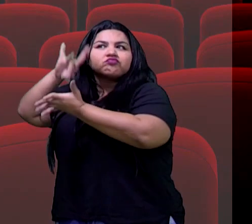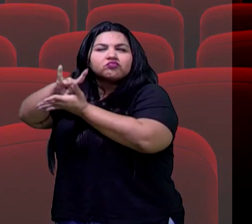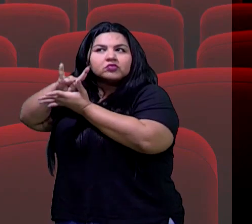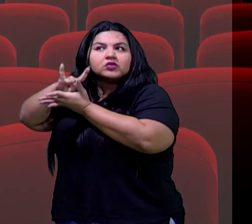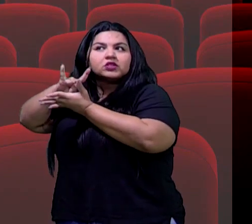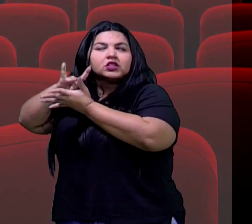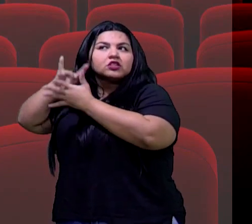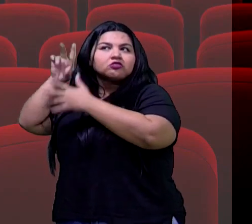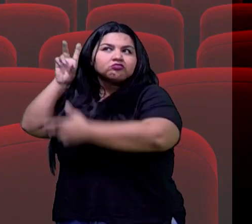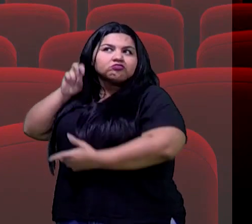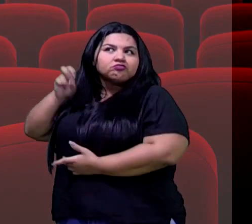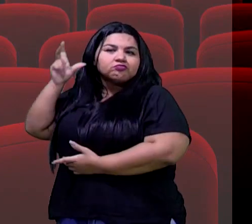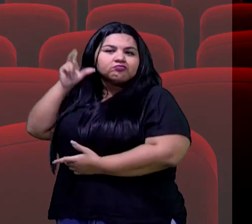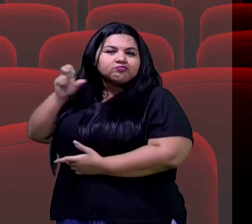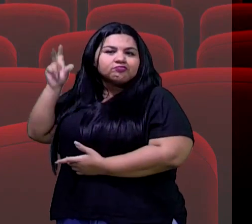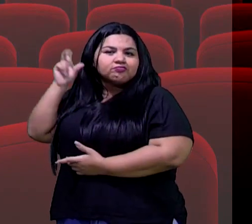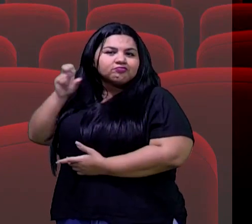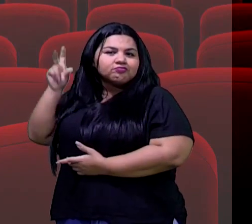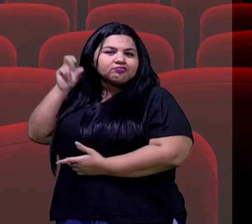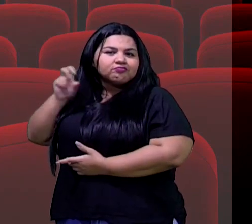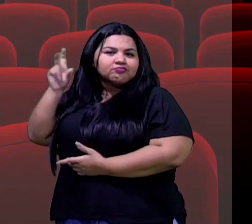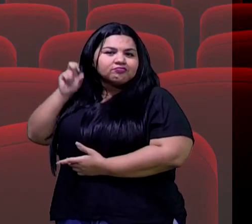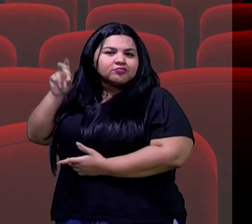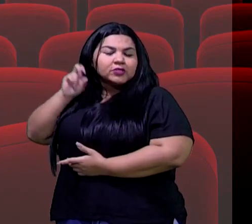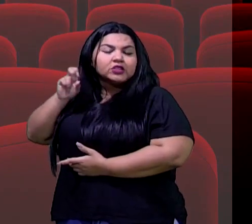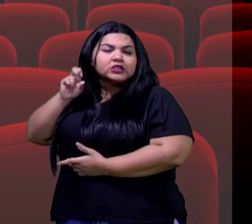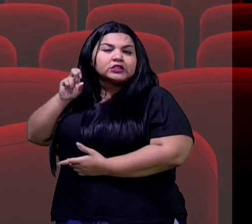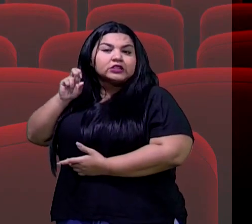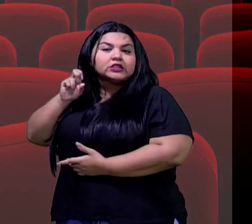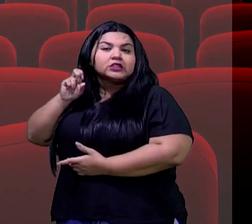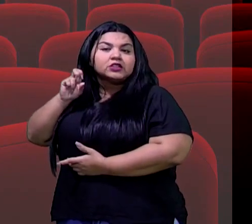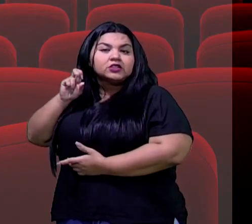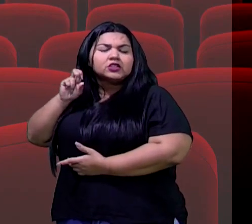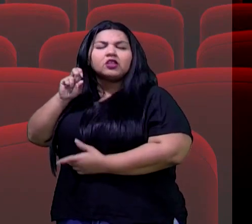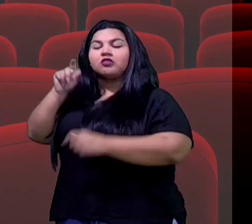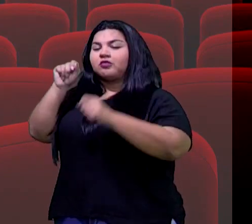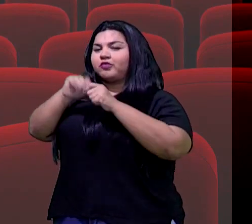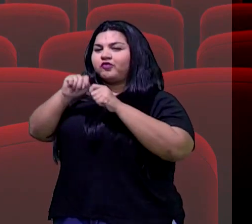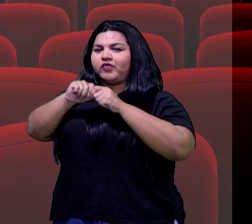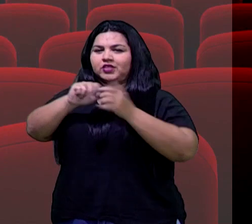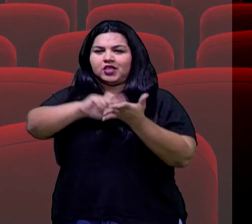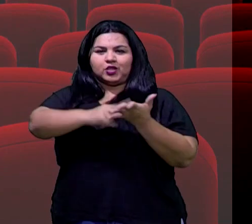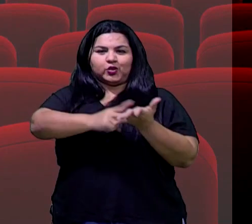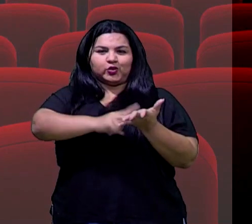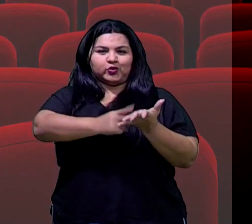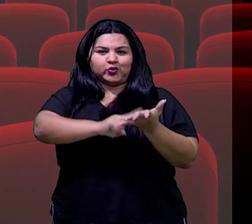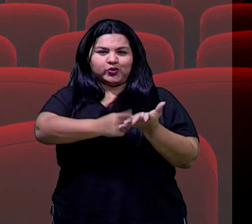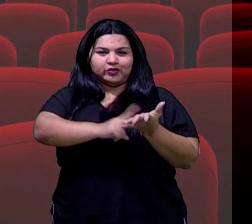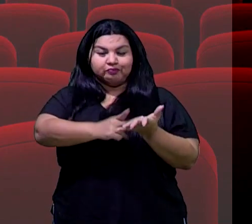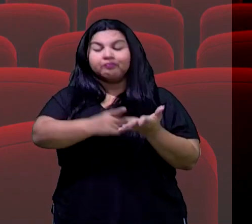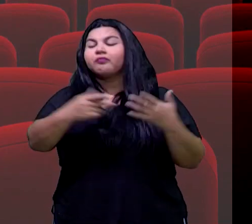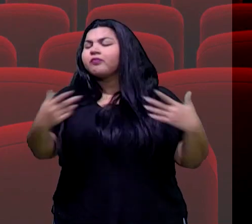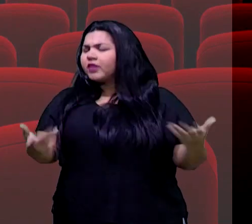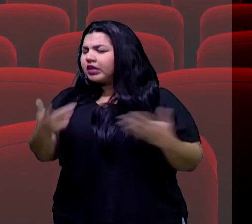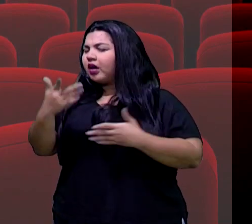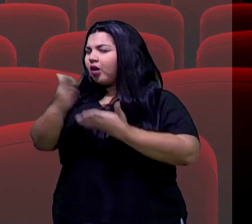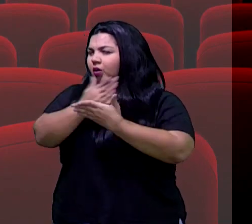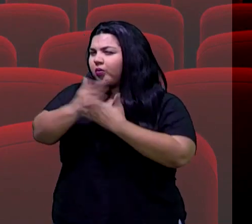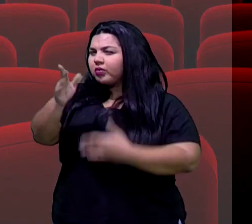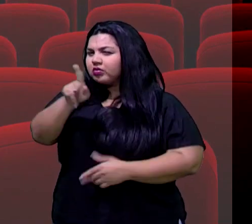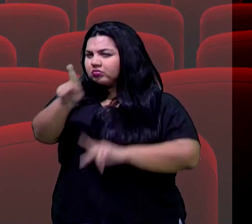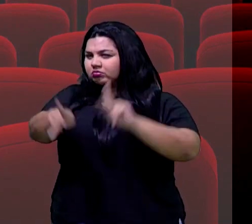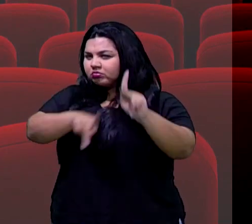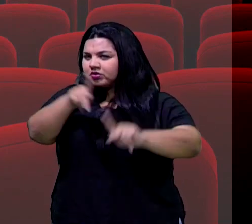capturar, não é? Como ele fala, as pronúncias e tudo mais. E ali ainda fazer a tradução. E tem gente até, não é? Que